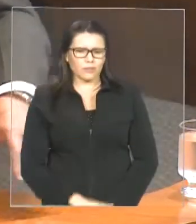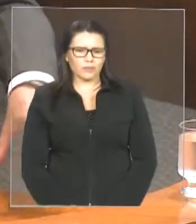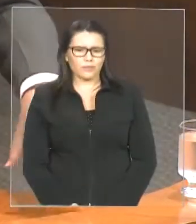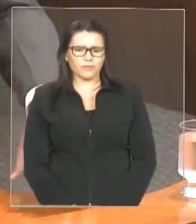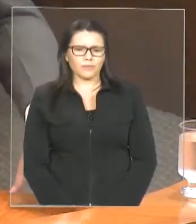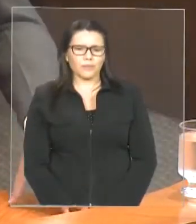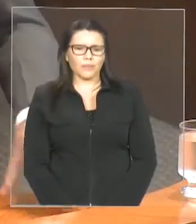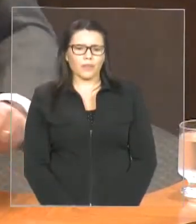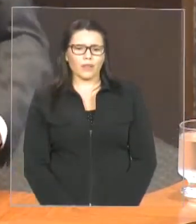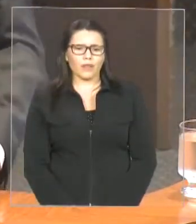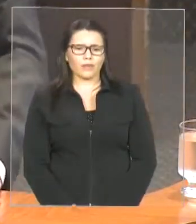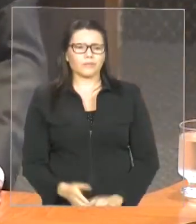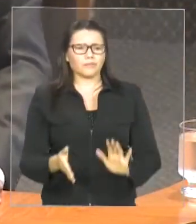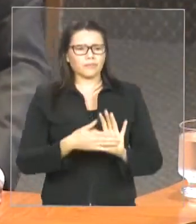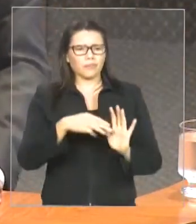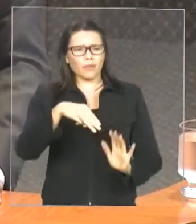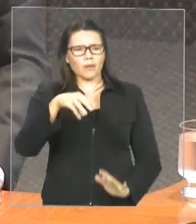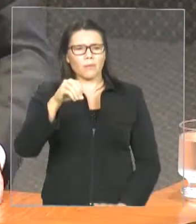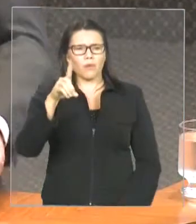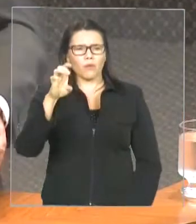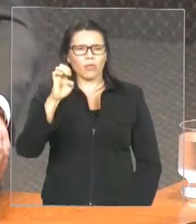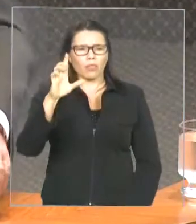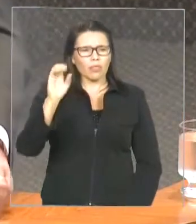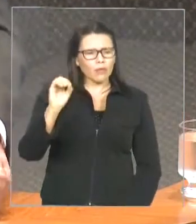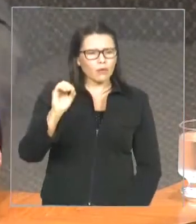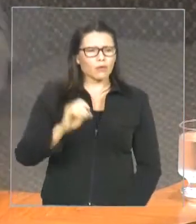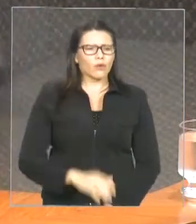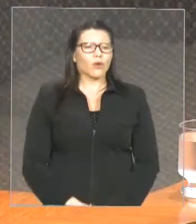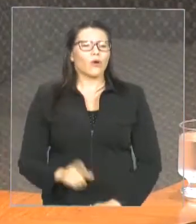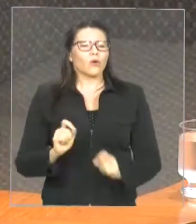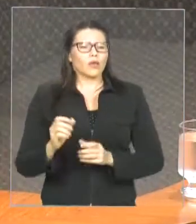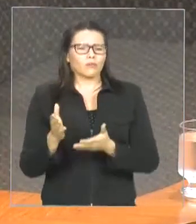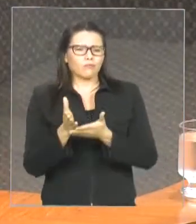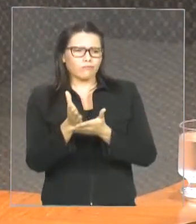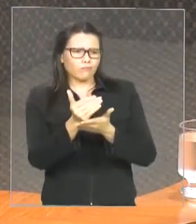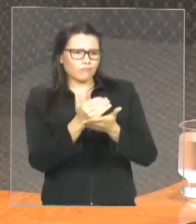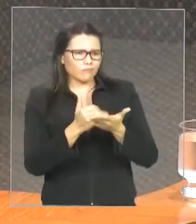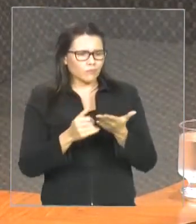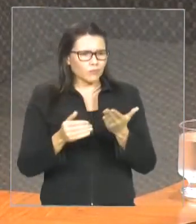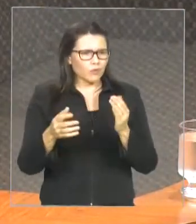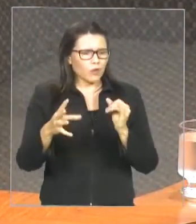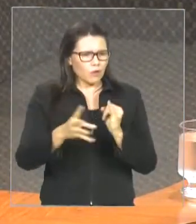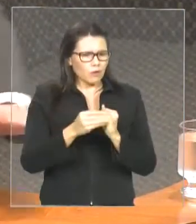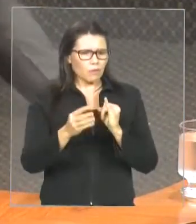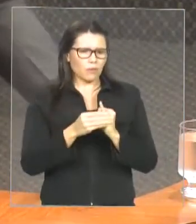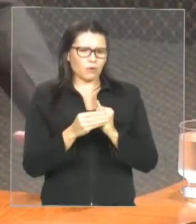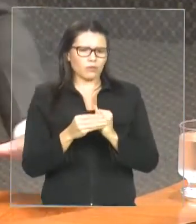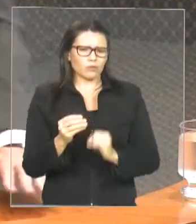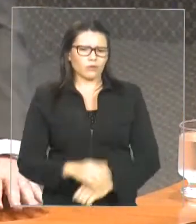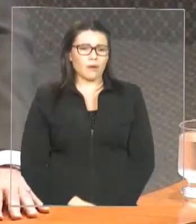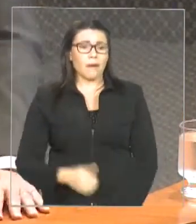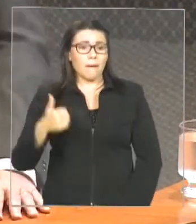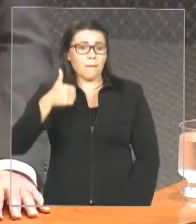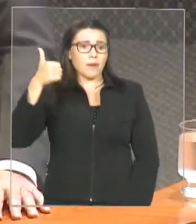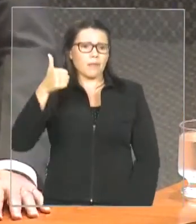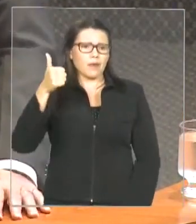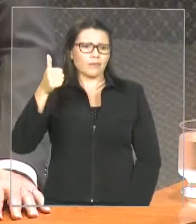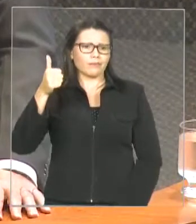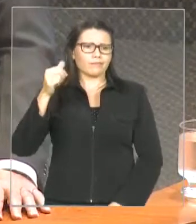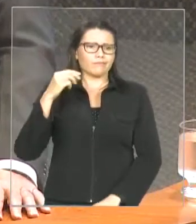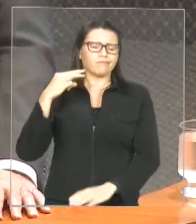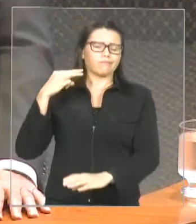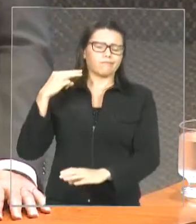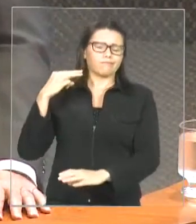bolo fica com o governo federal, em segundo lugar com os governos estaduais e quase nada com os municípios,